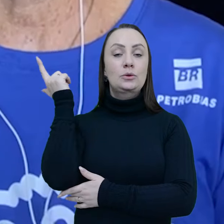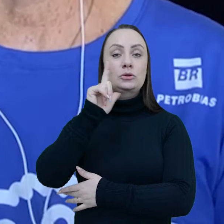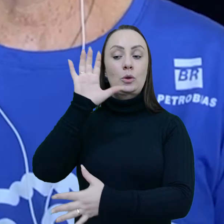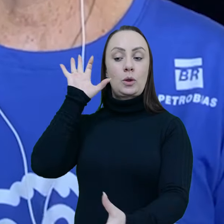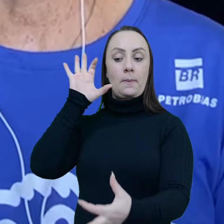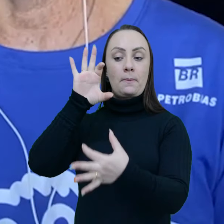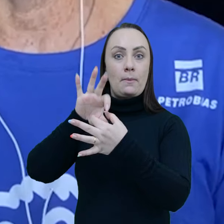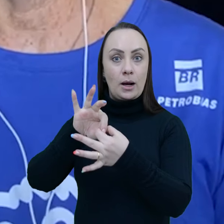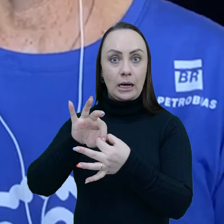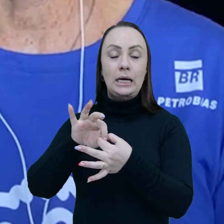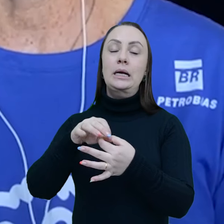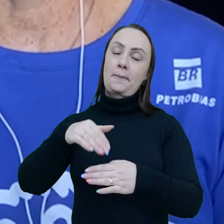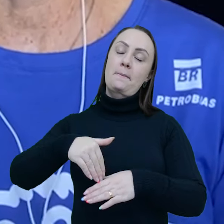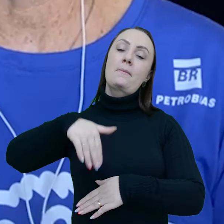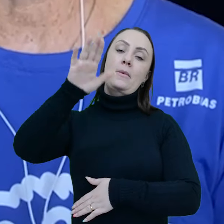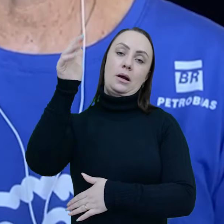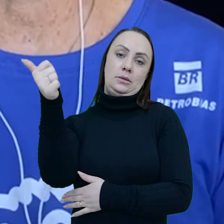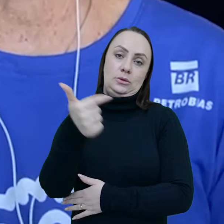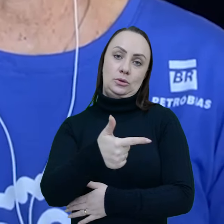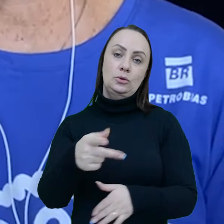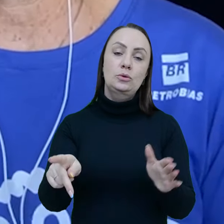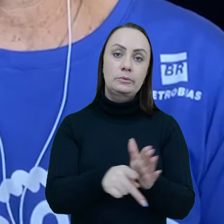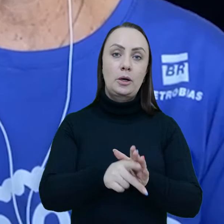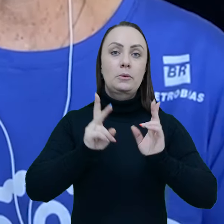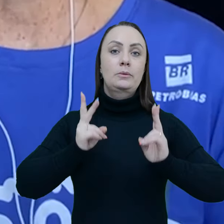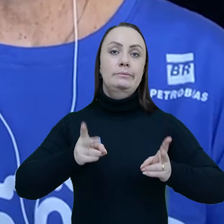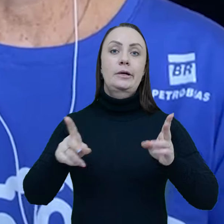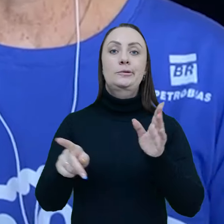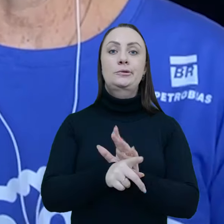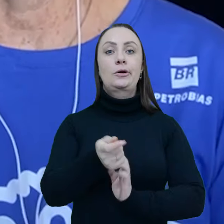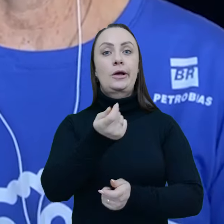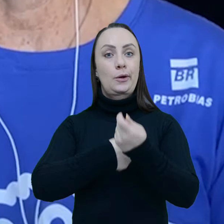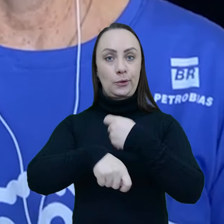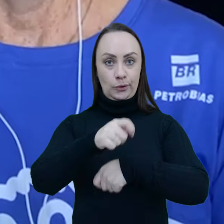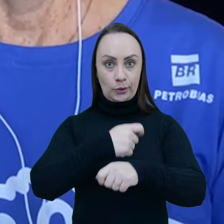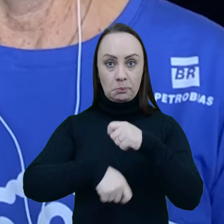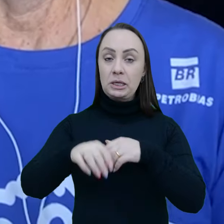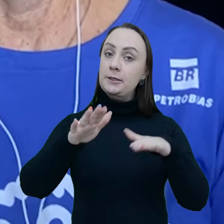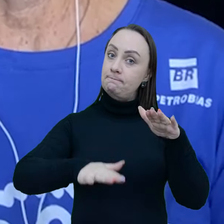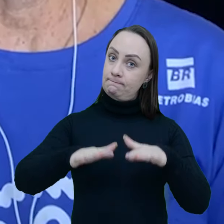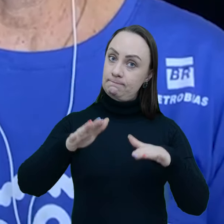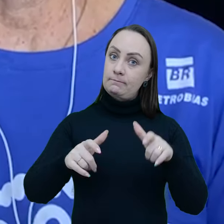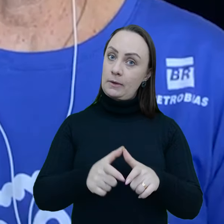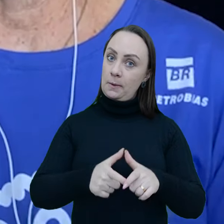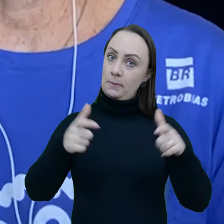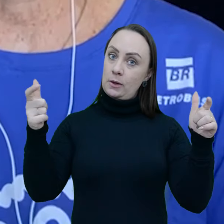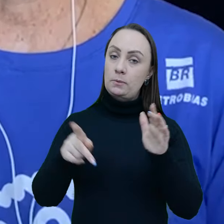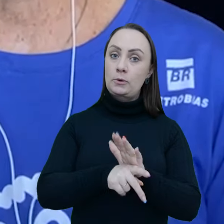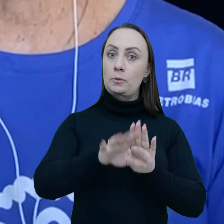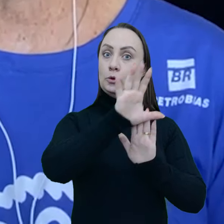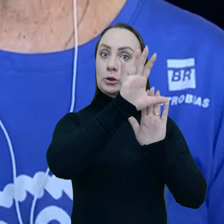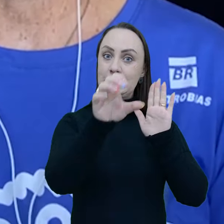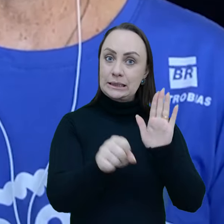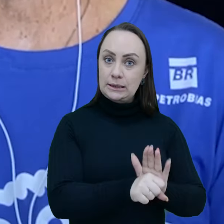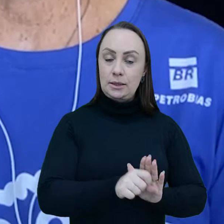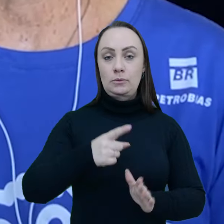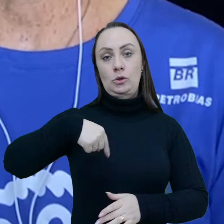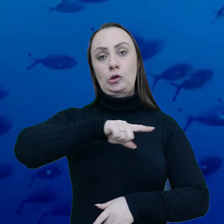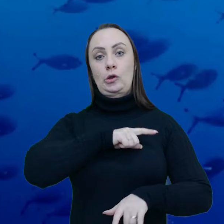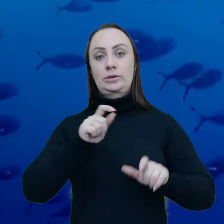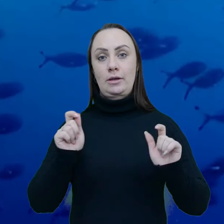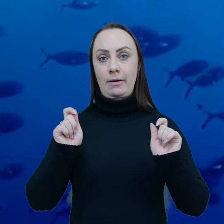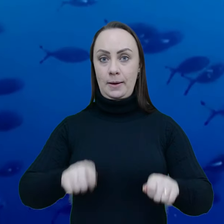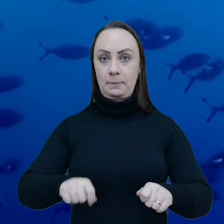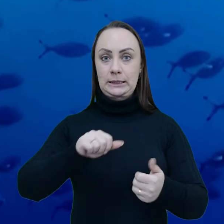conciliação vai muito além da manutenção de uma atividade econômica. É talvez um dos maiores símbolos da nossa